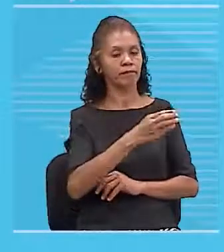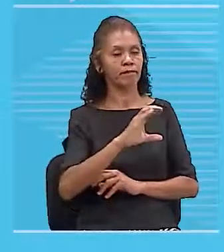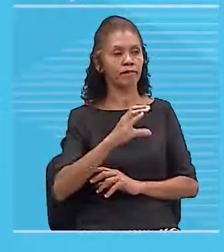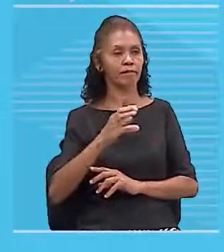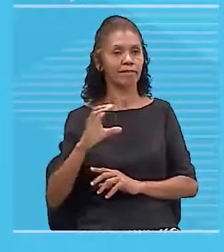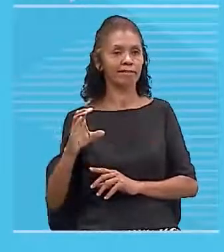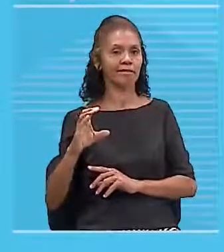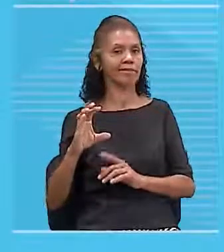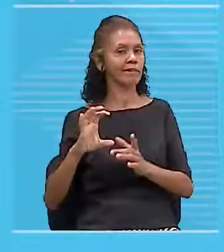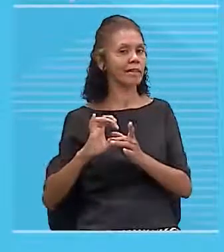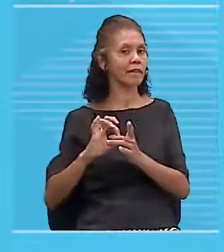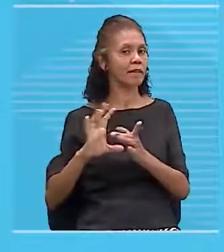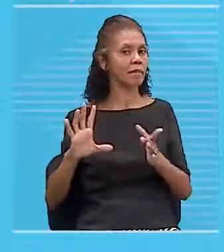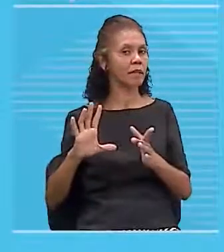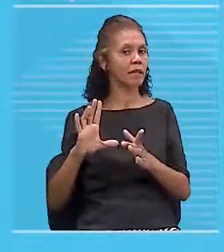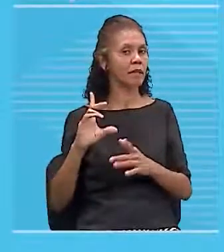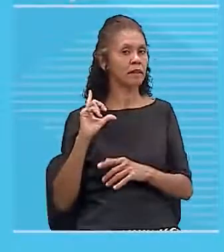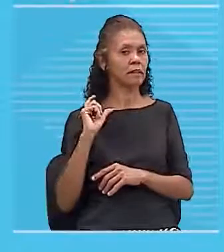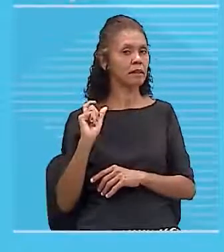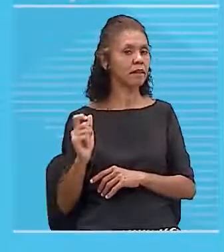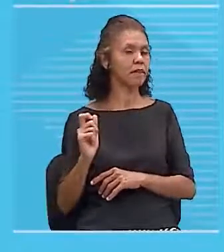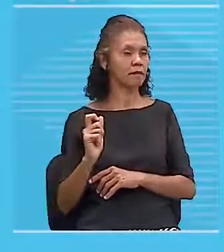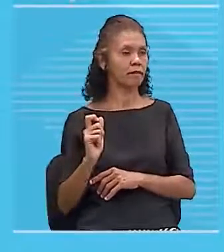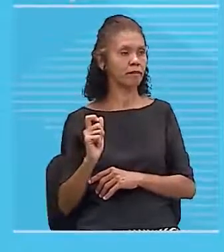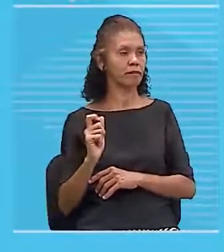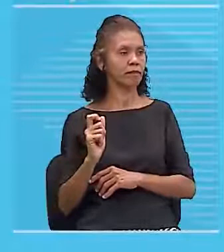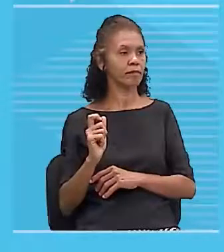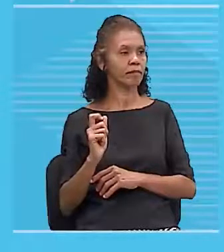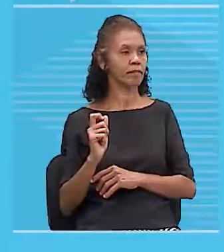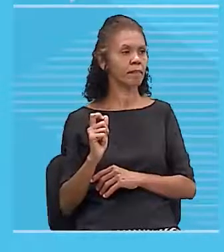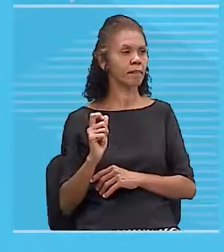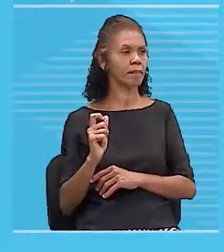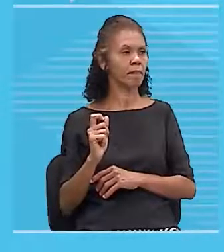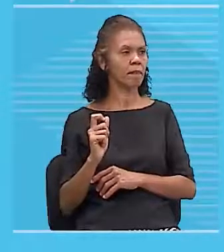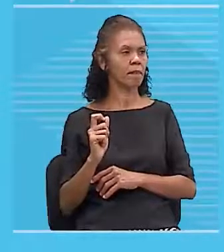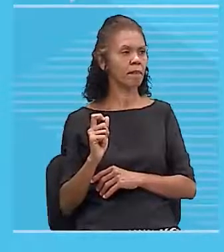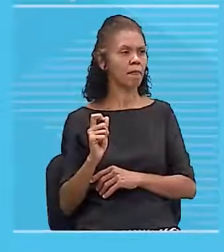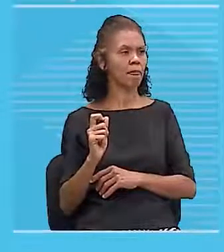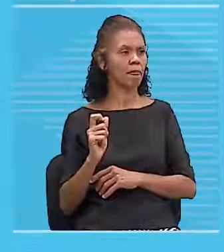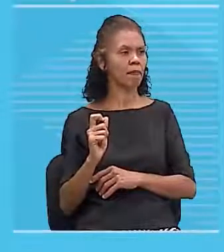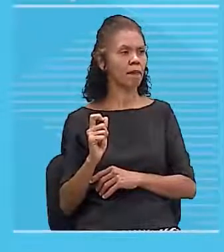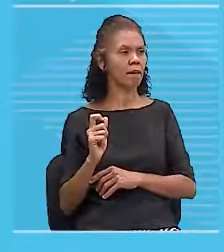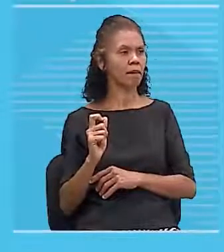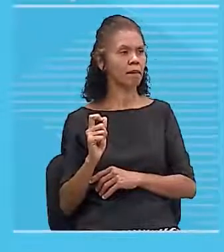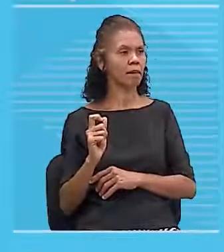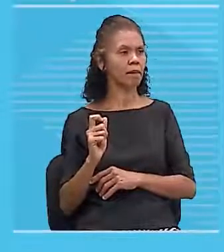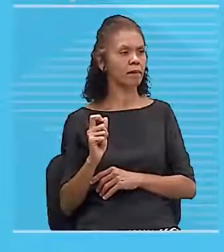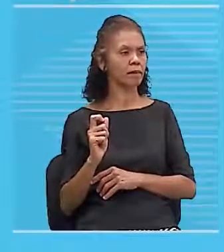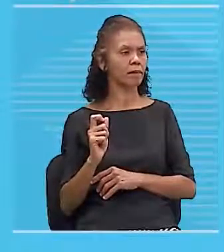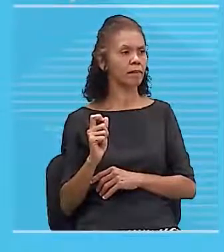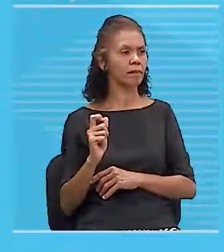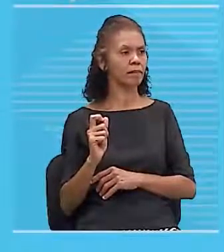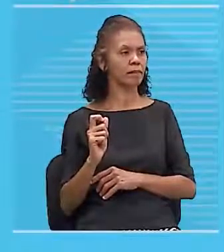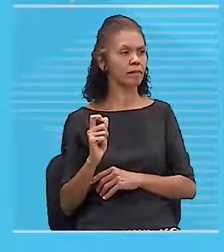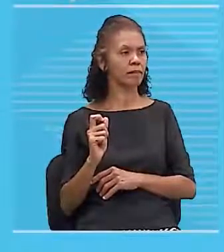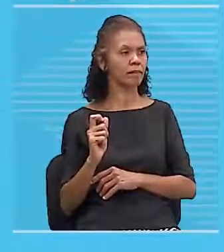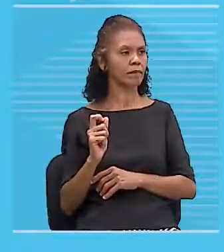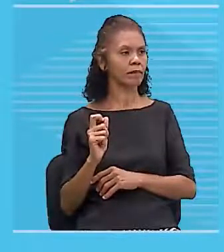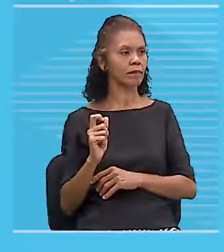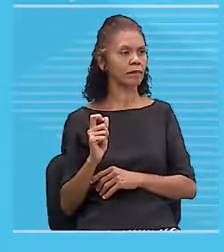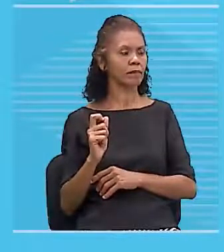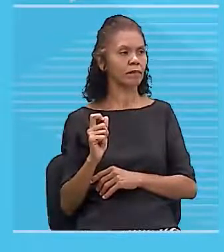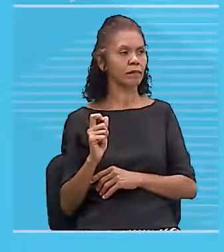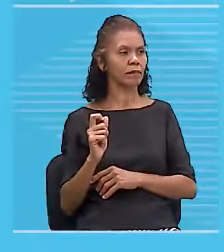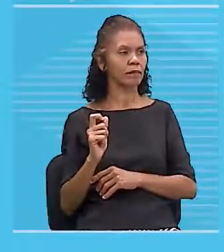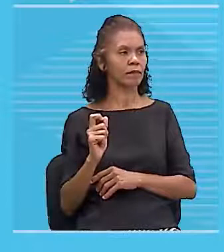saindo, perfeito? A corrente elétrica está saindo. Ela está indo em direção ao seu